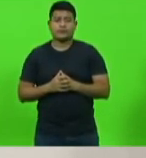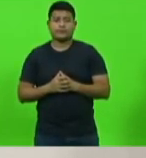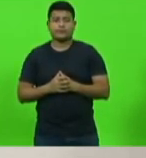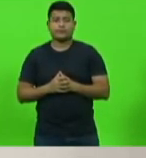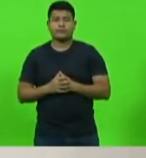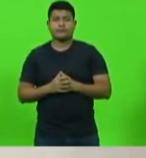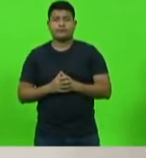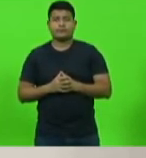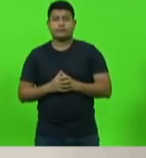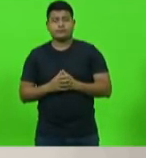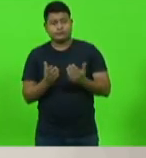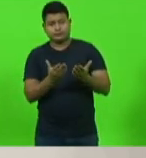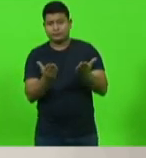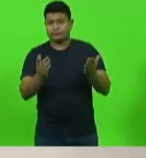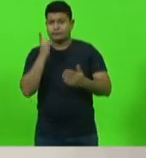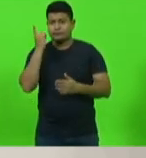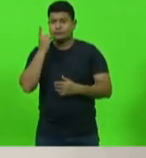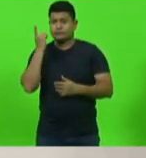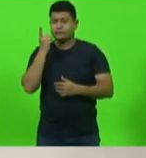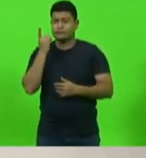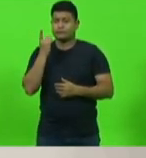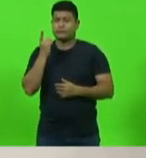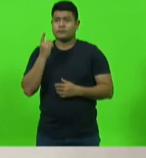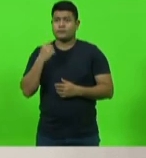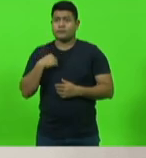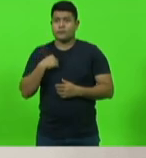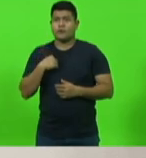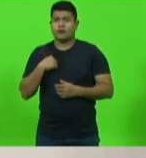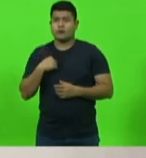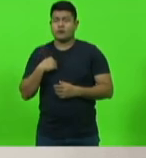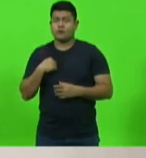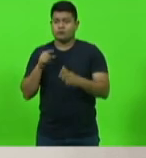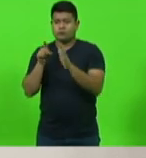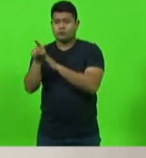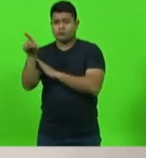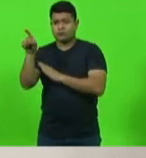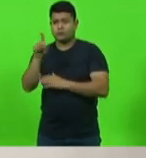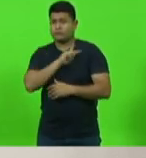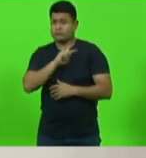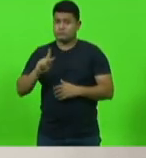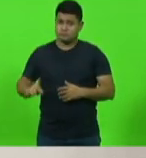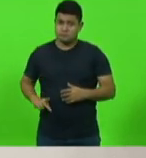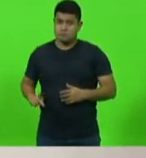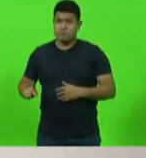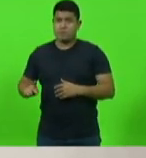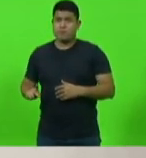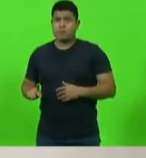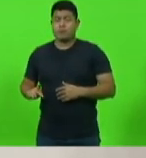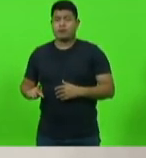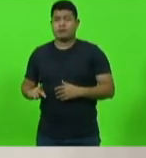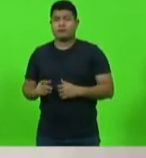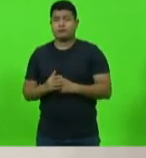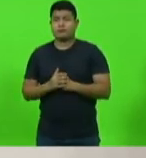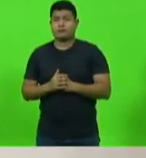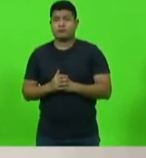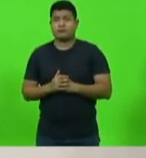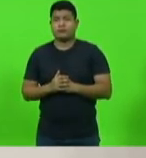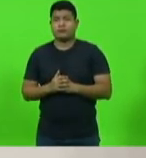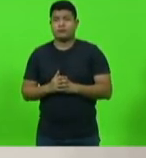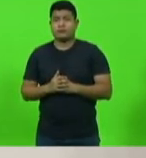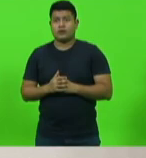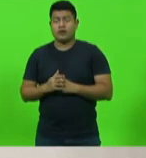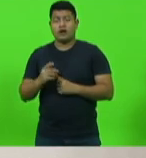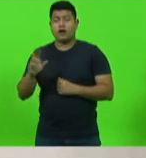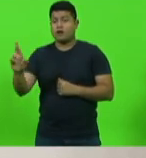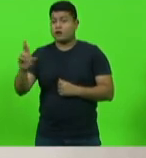Falar, Vossas Excelências, que será feita consulta para a presidência desta Casa e, assim que a gente tiver